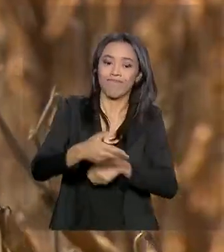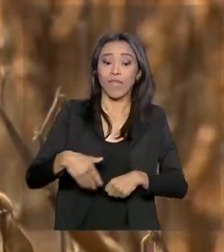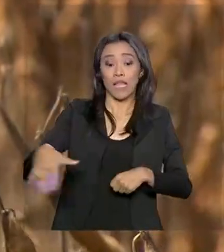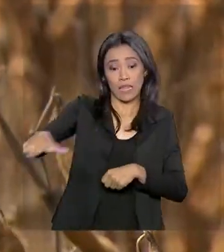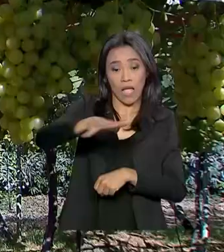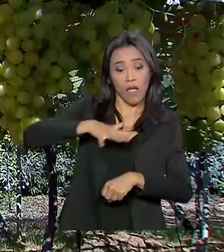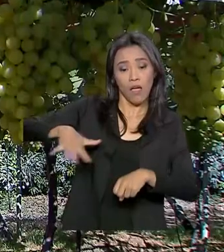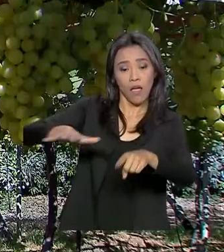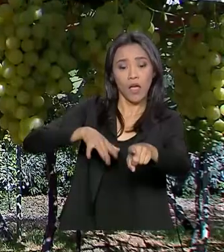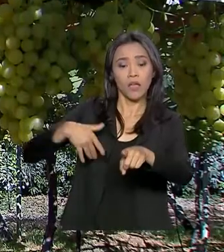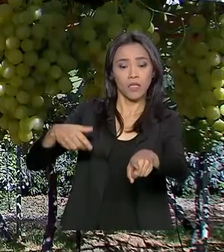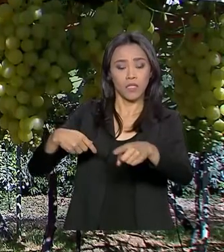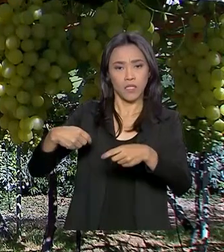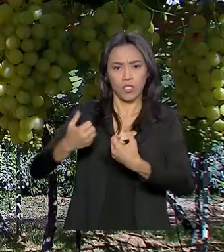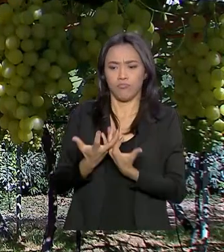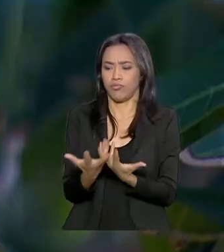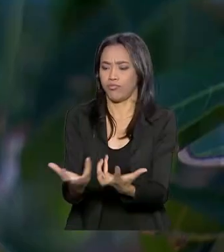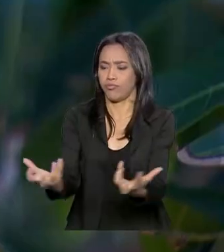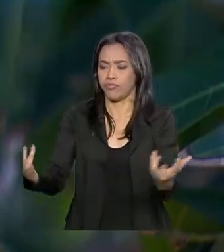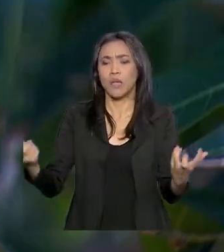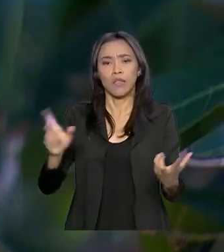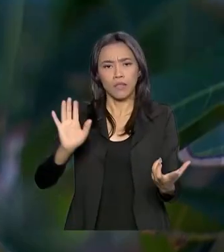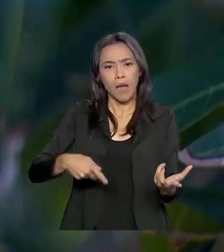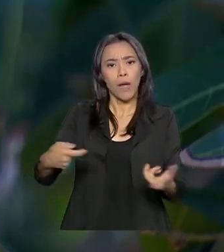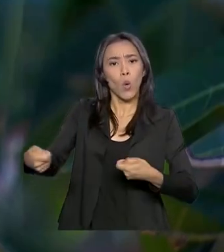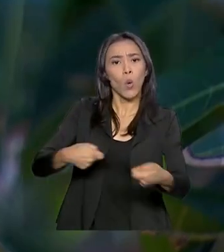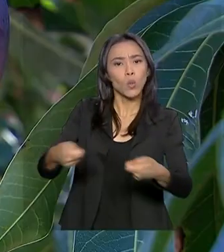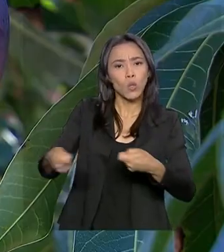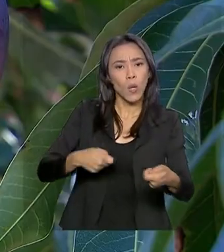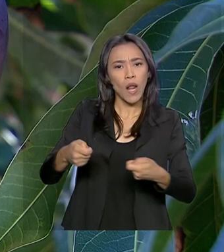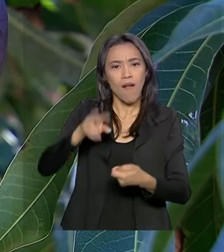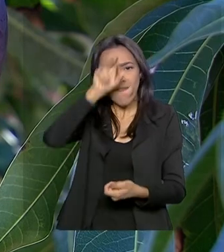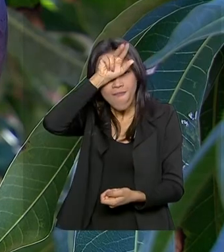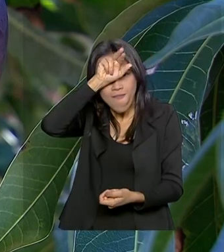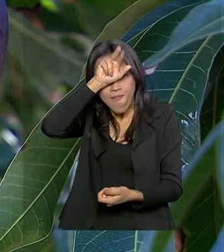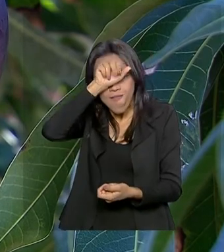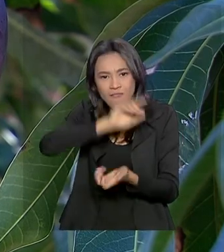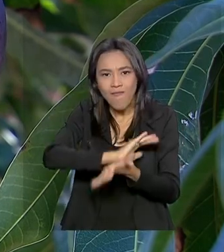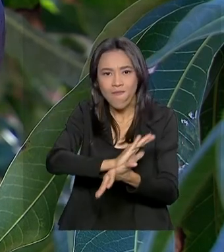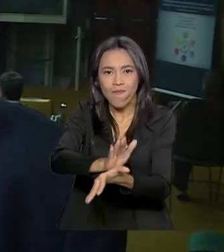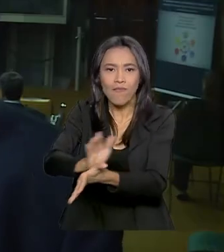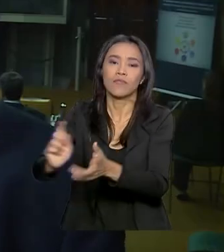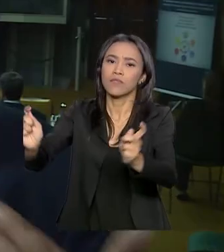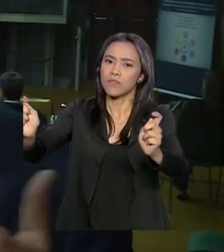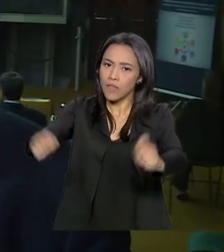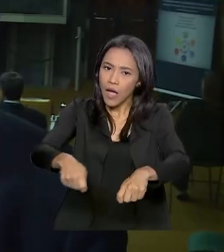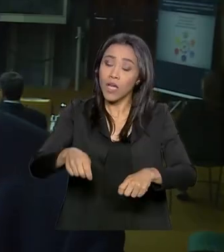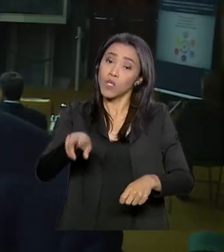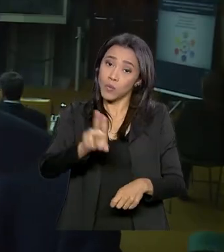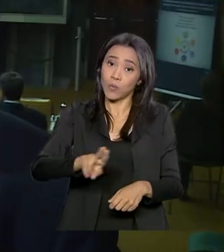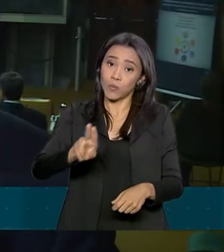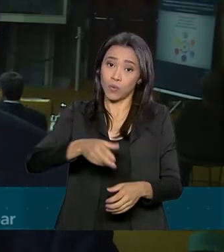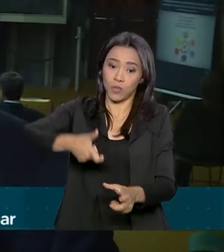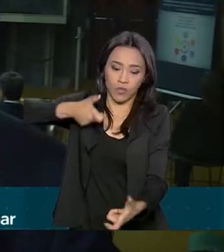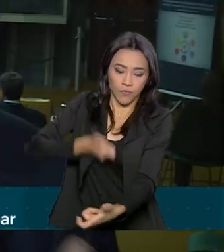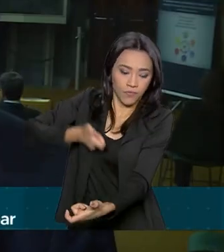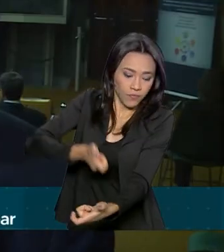possível usá-la no controle de pragas em substituição ao uso do agrotóxico. Se você faz